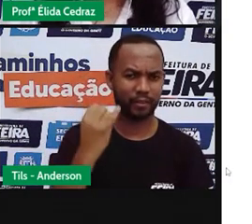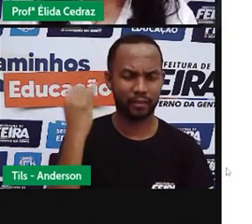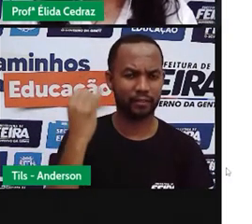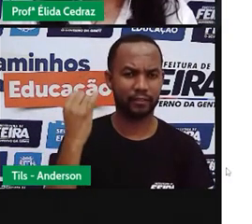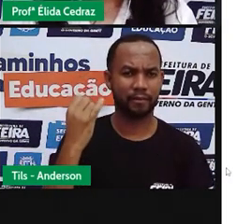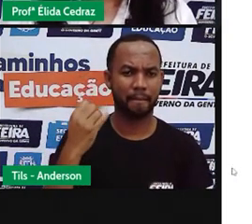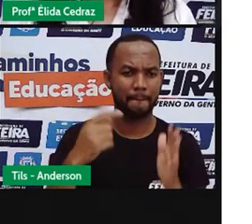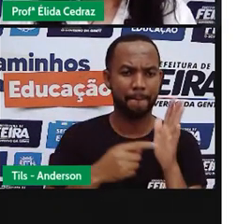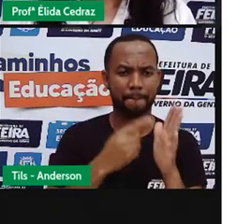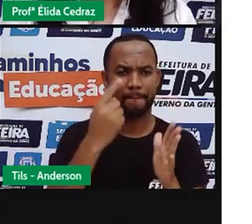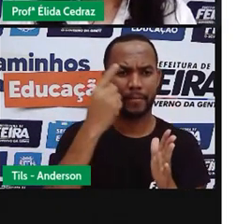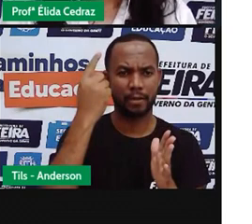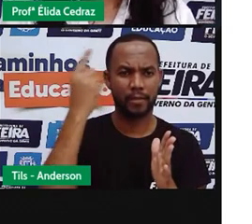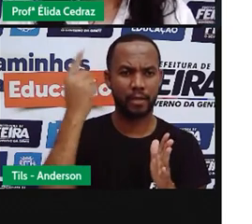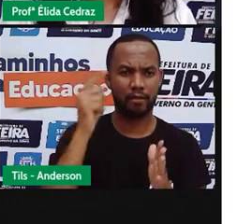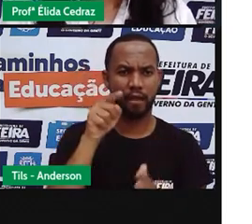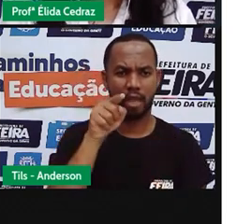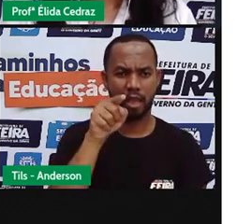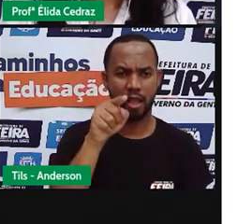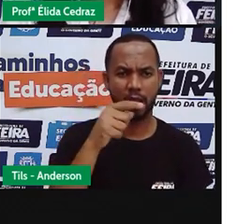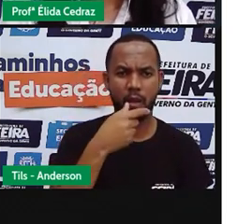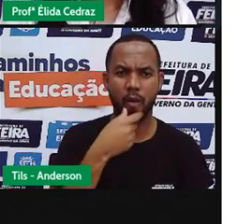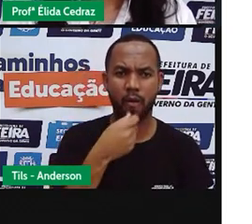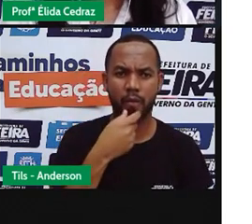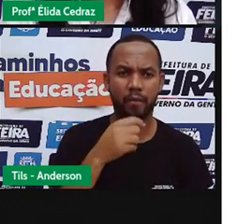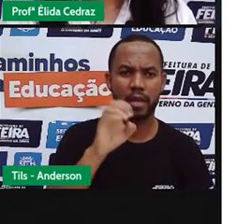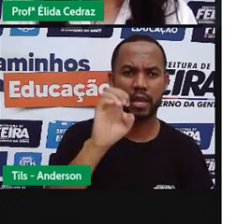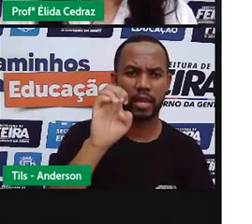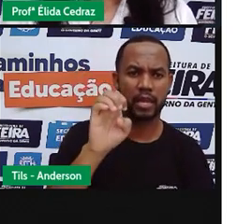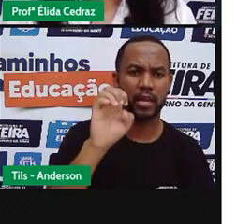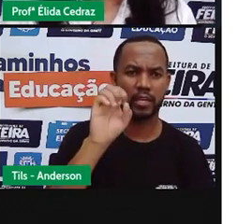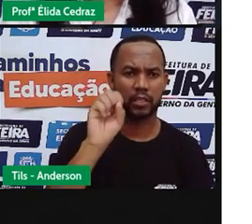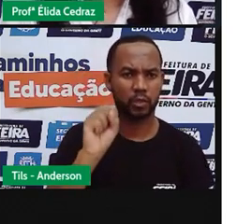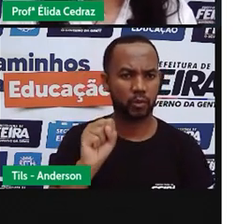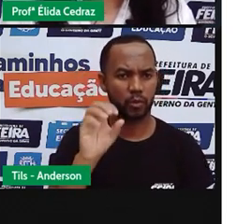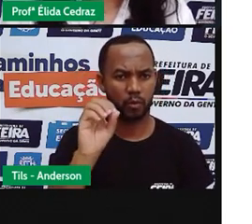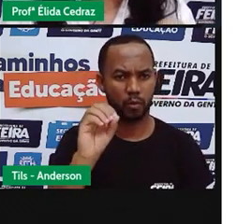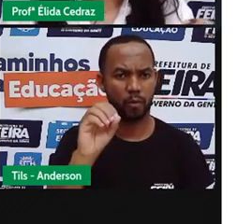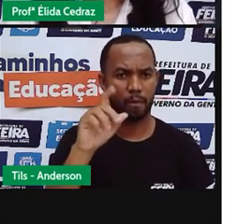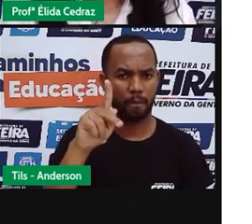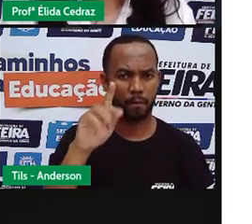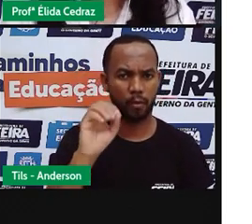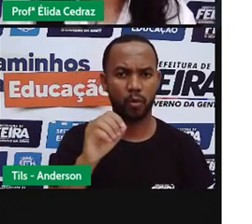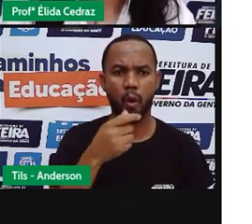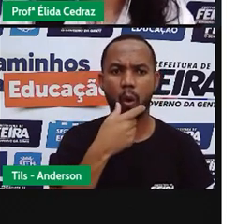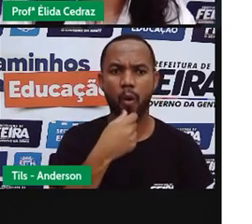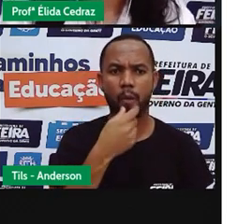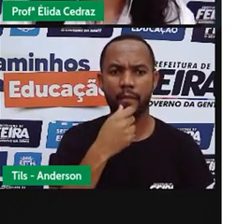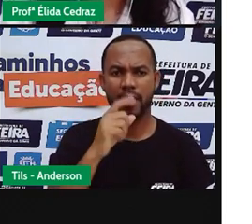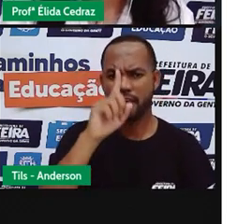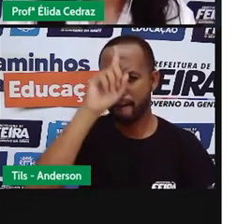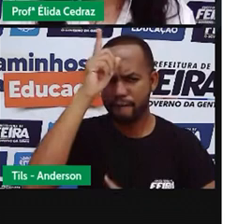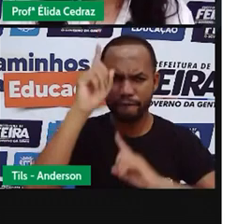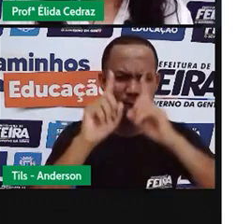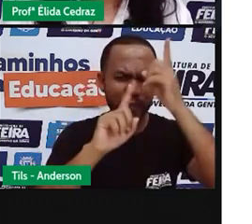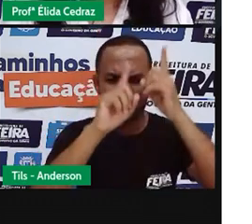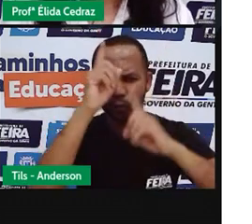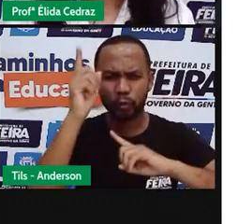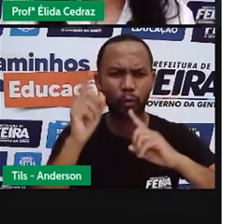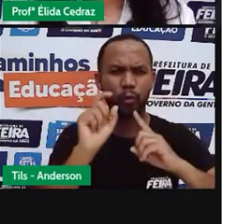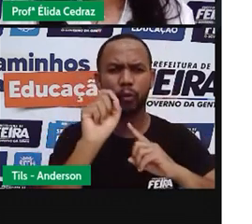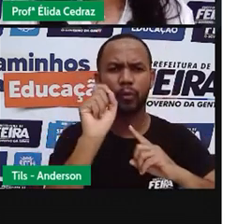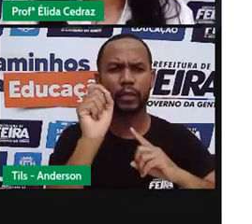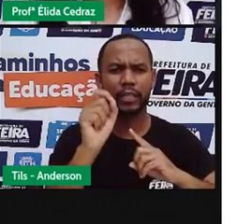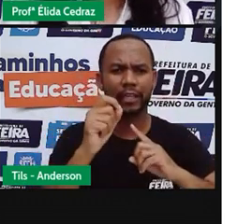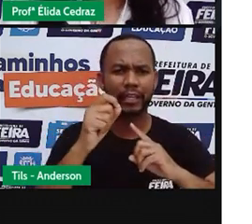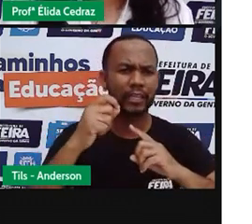Primeiro, nós temos Exopo. Exopo, ele foi um inventor, ele foi um escravo grego que viveu